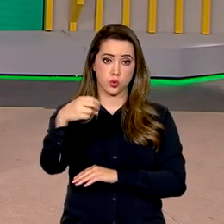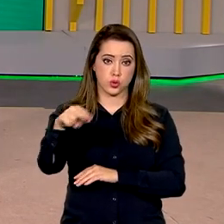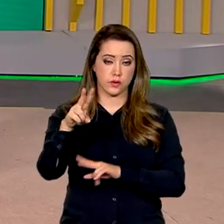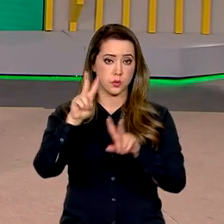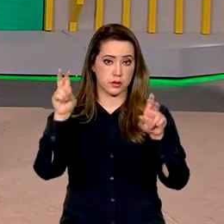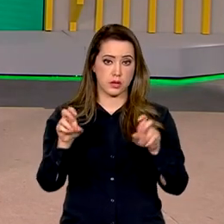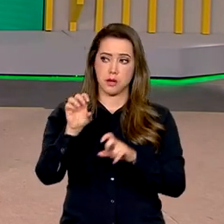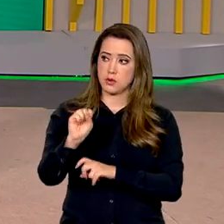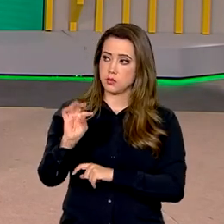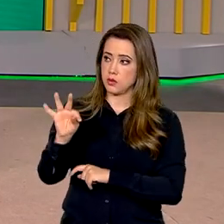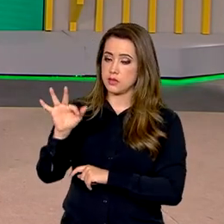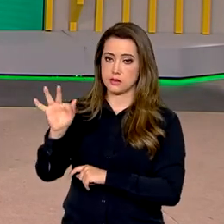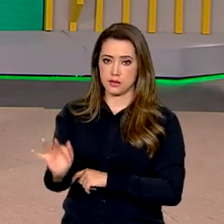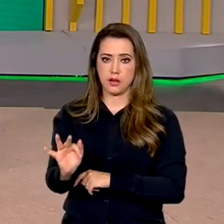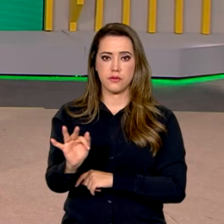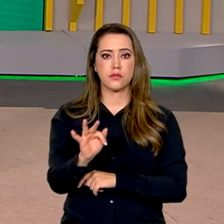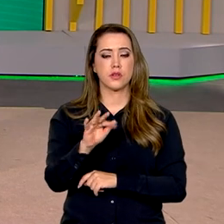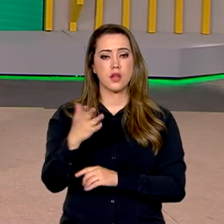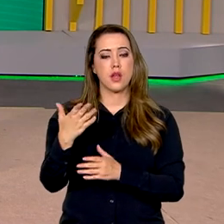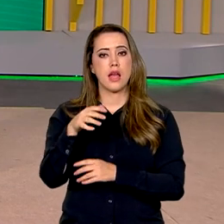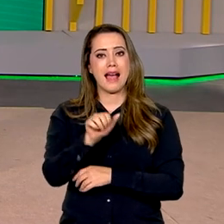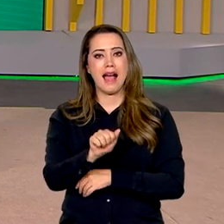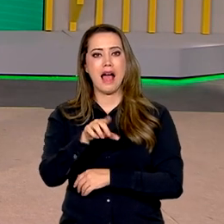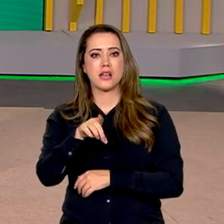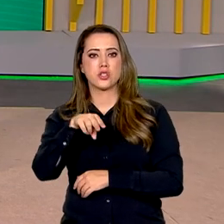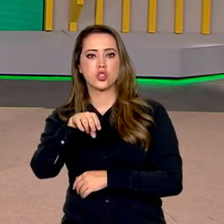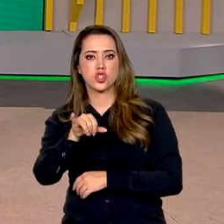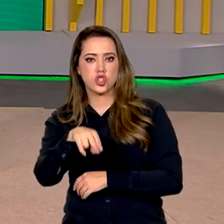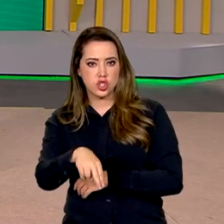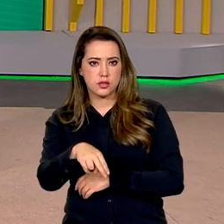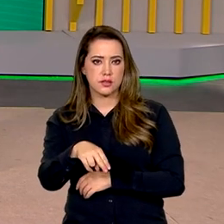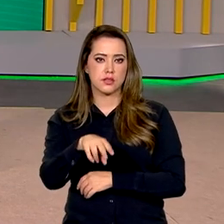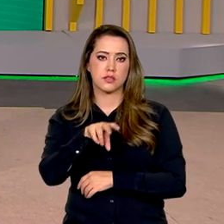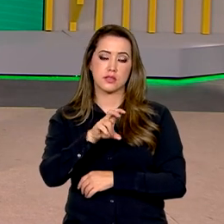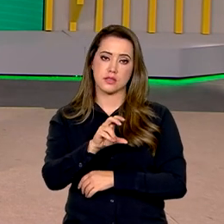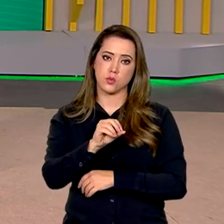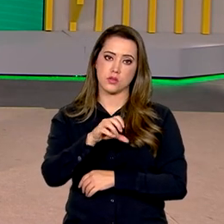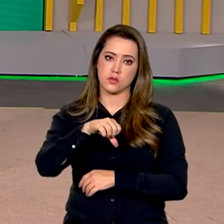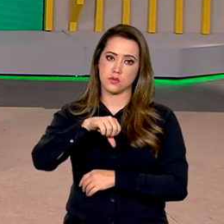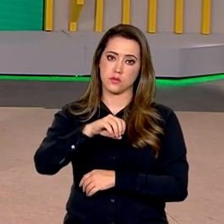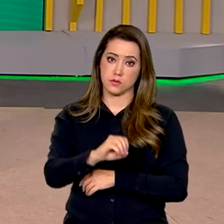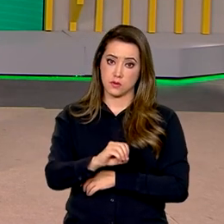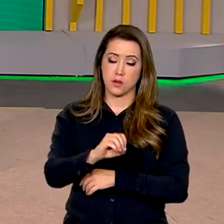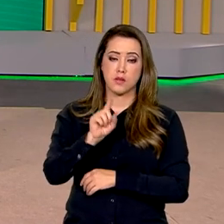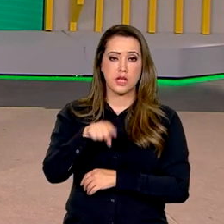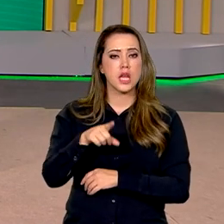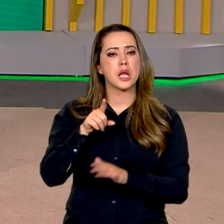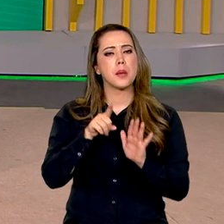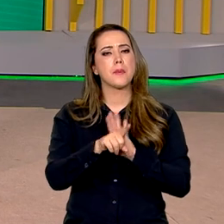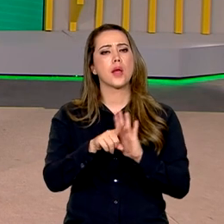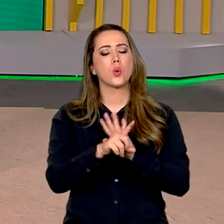8 de novembro no Supremo Tribunal Federal a ação direta de inconstitucionalidade 5090 que